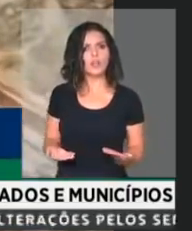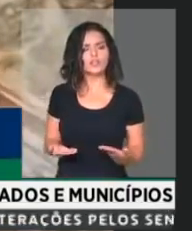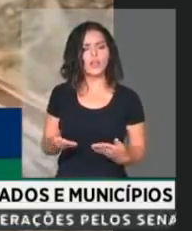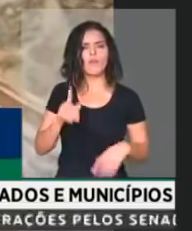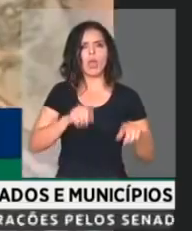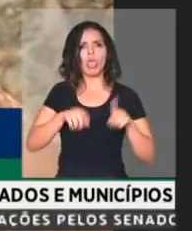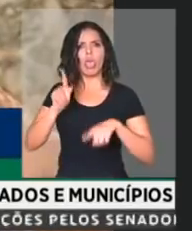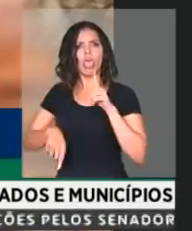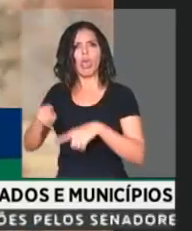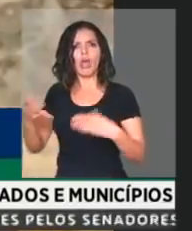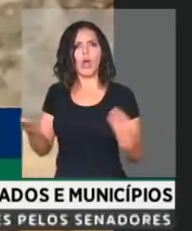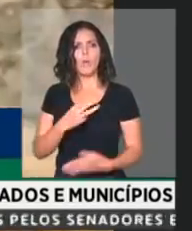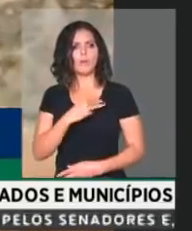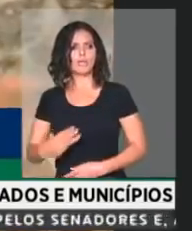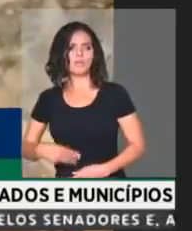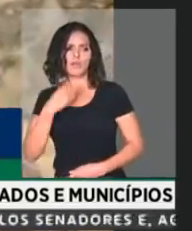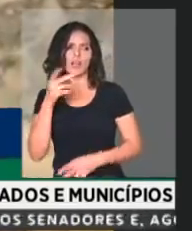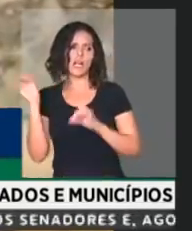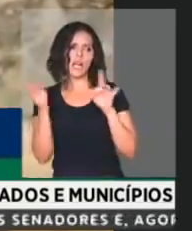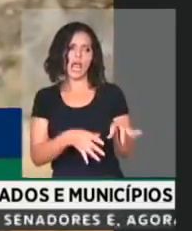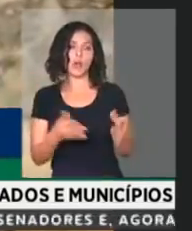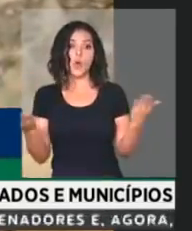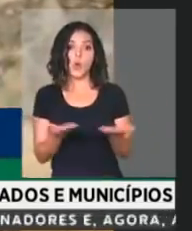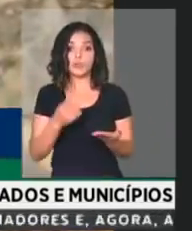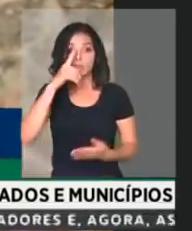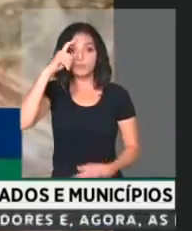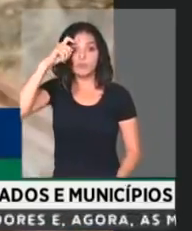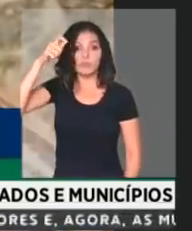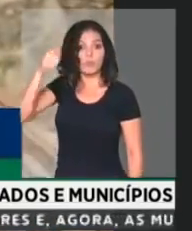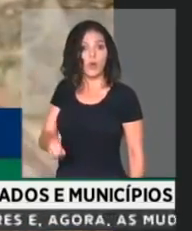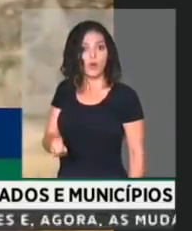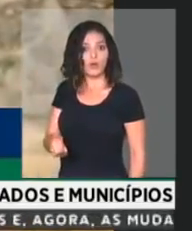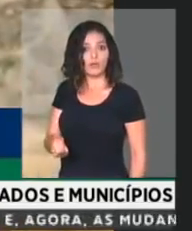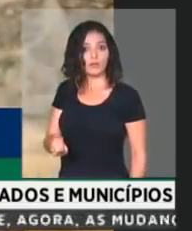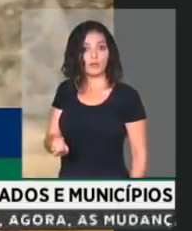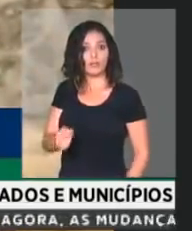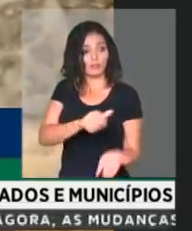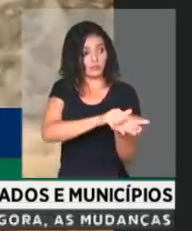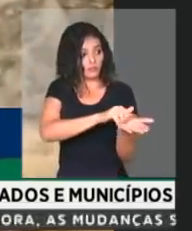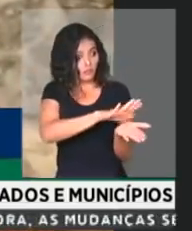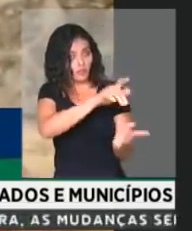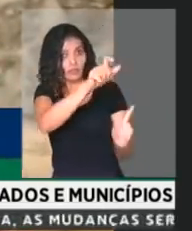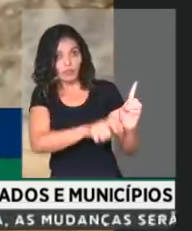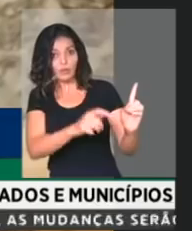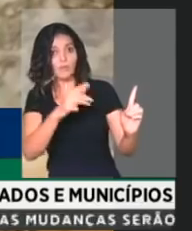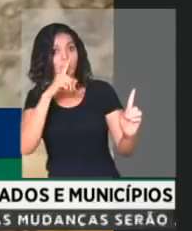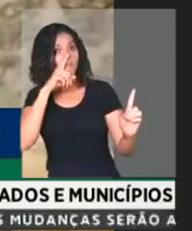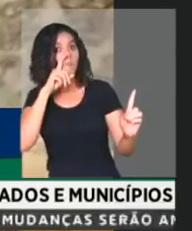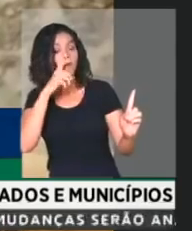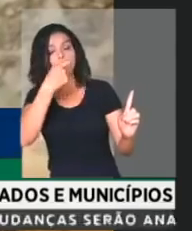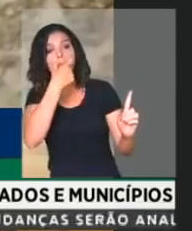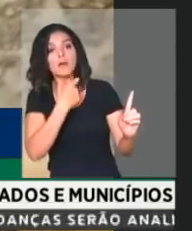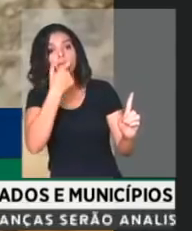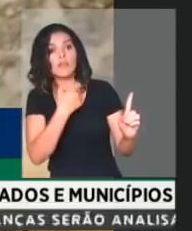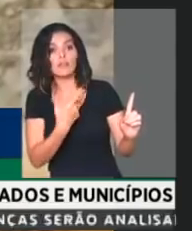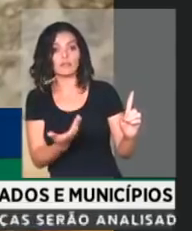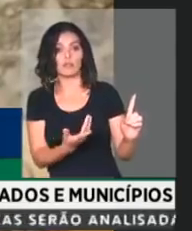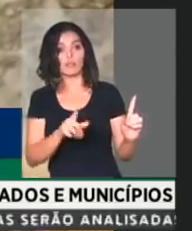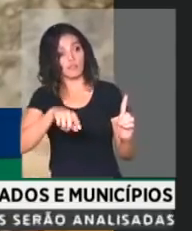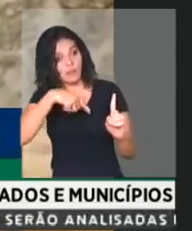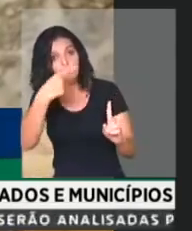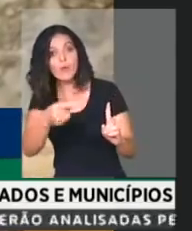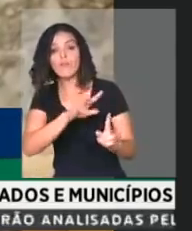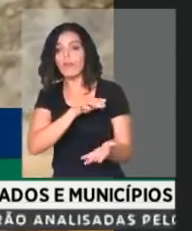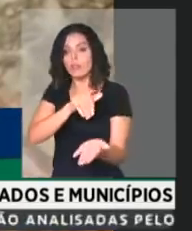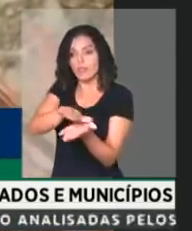ministro dizendo que sai, que não sai. Hoje foi o ministro Moro. Vocês já demitiram o ministro da Saúde. Daqui a pouco é outro ministro. Vocês